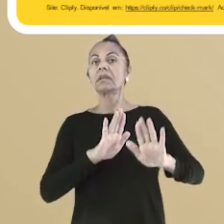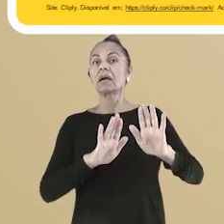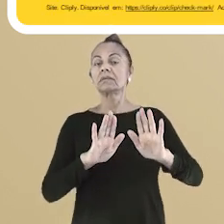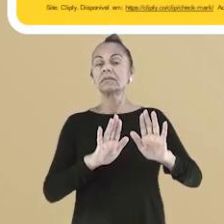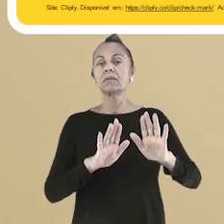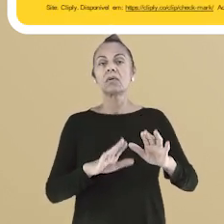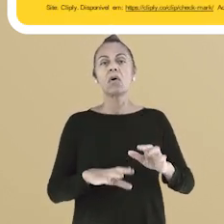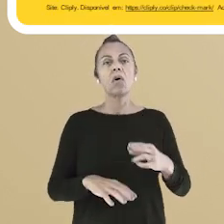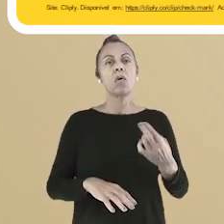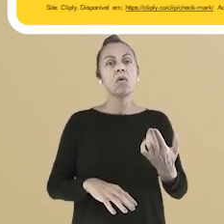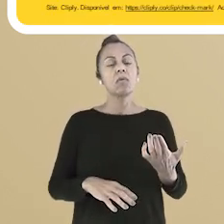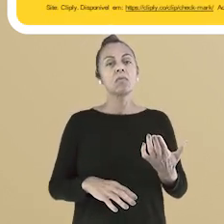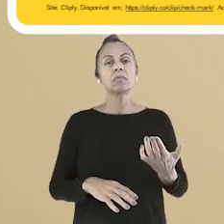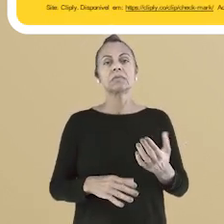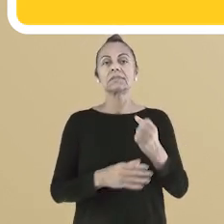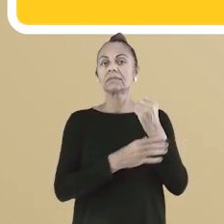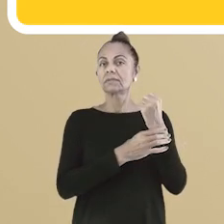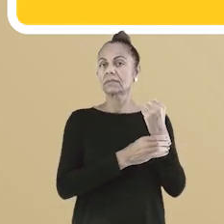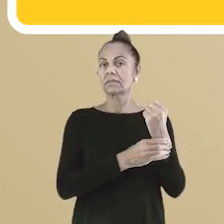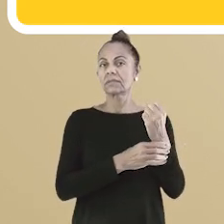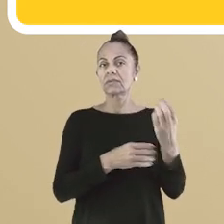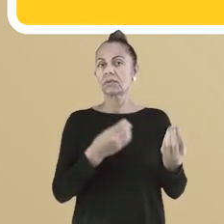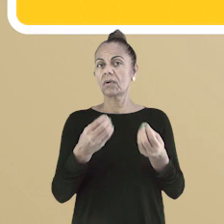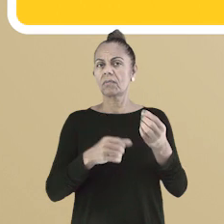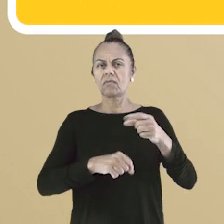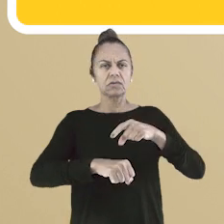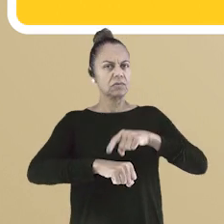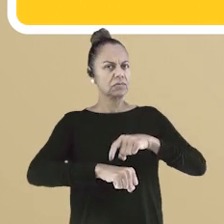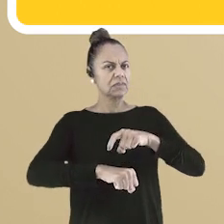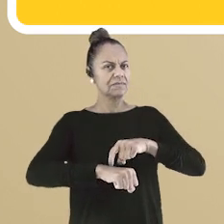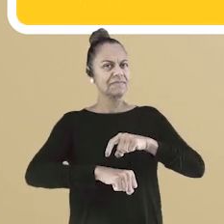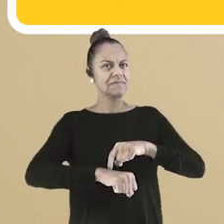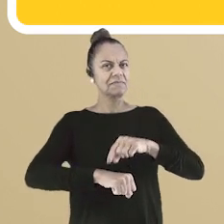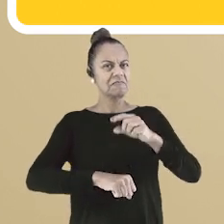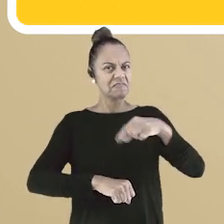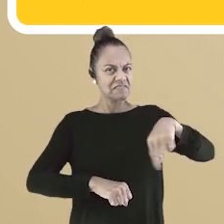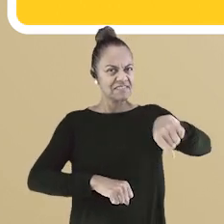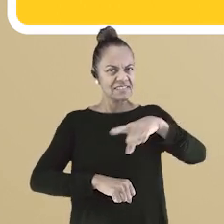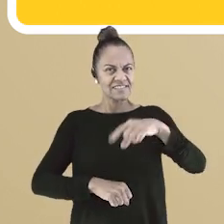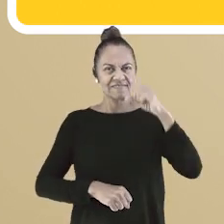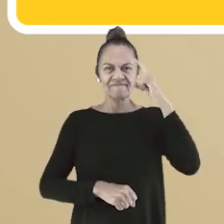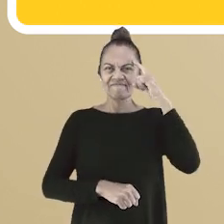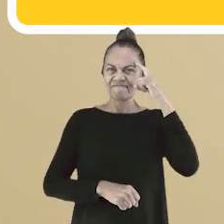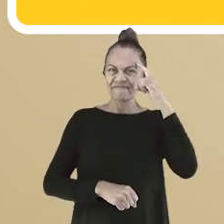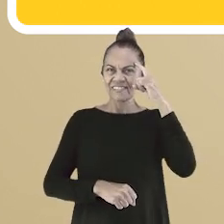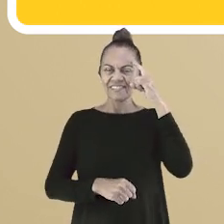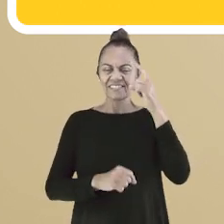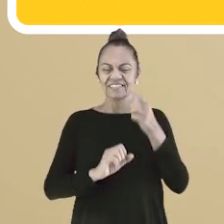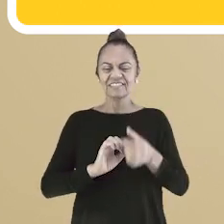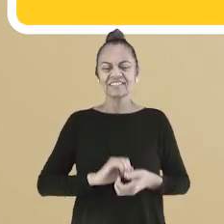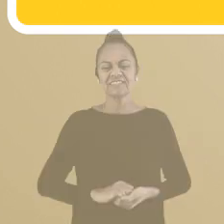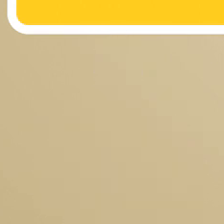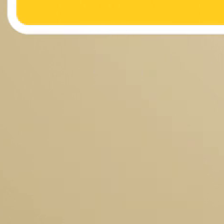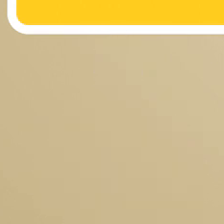D, cuidado. Ou a letra E, segurança. Um tempo para vocês pensarem.